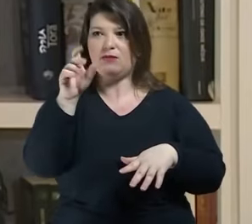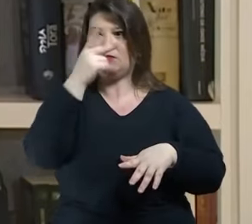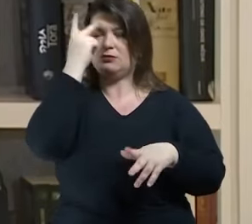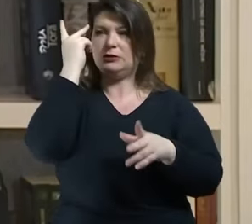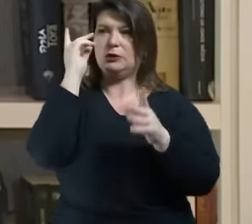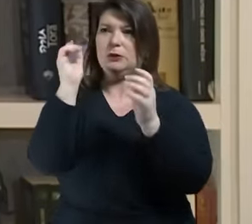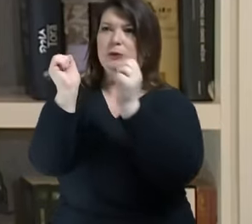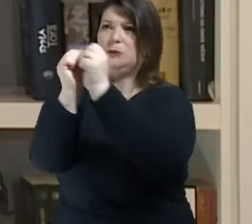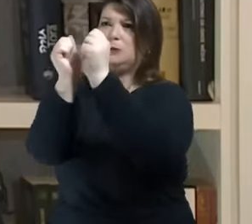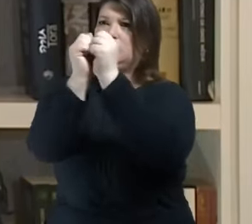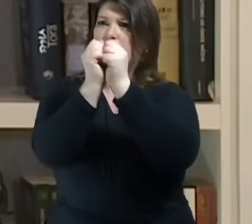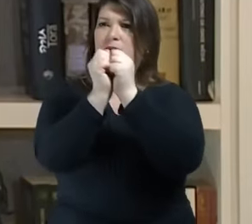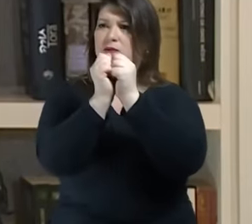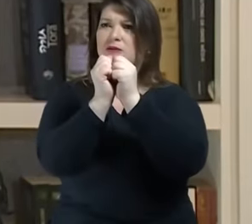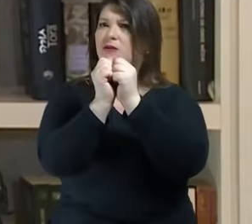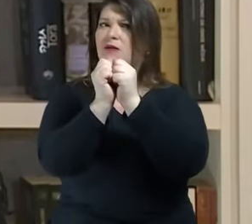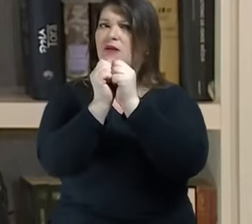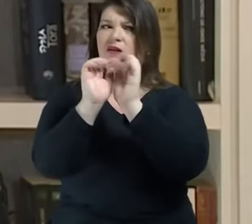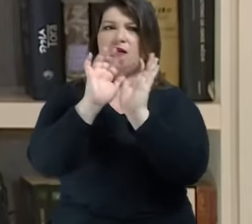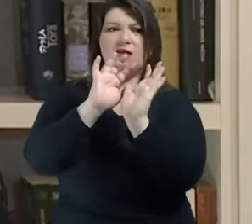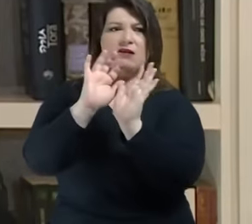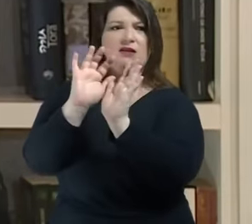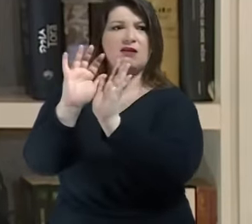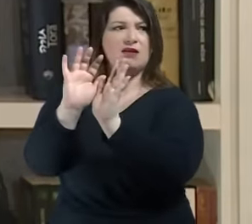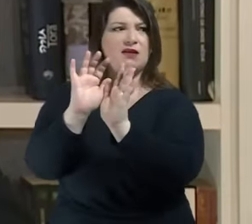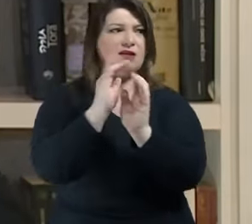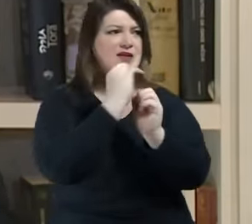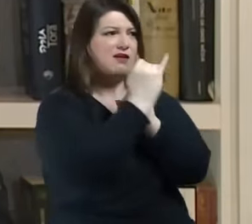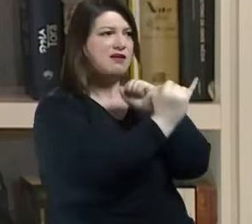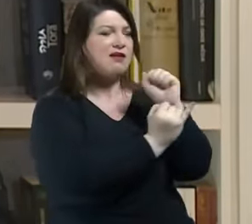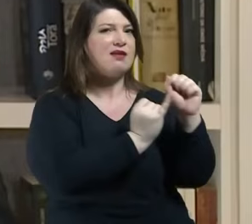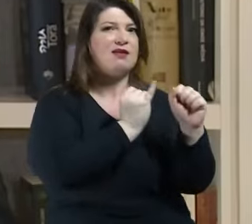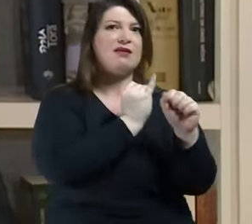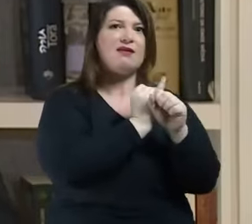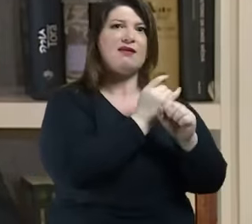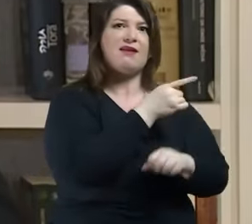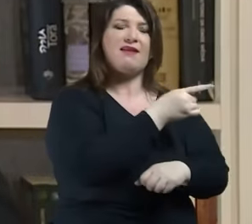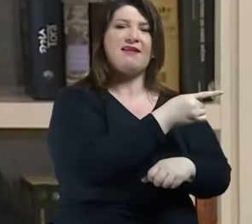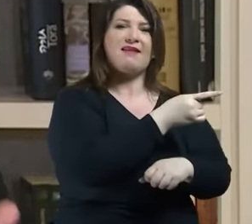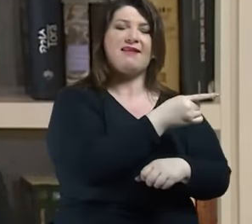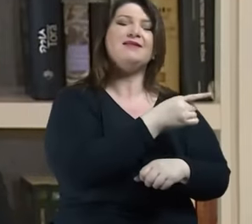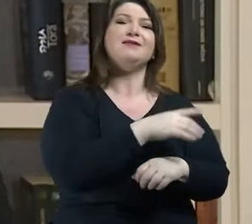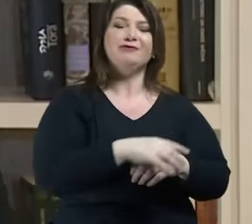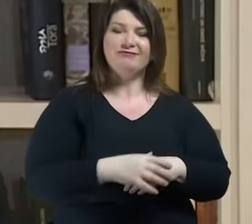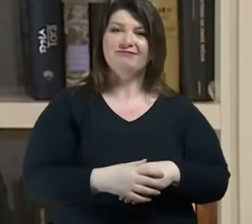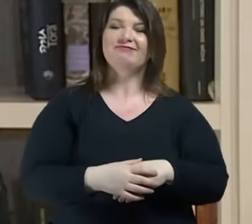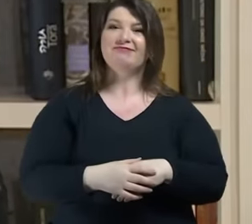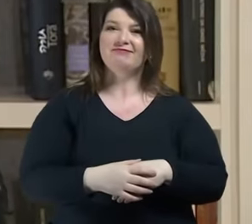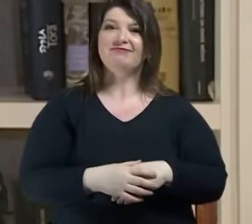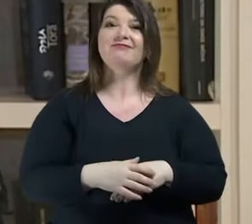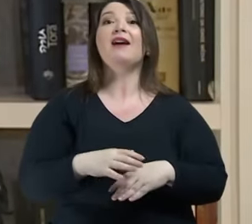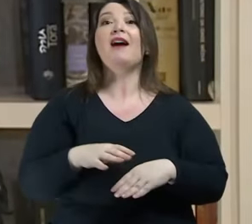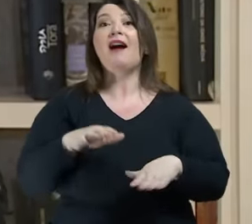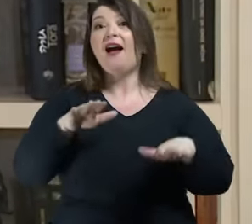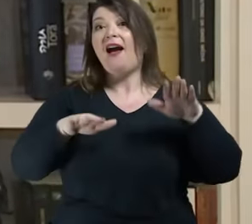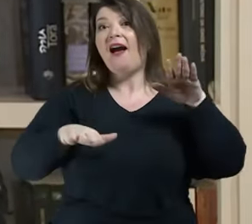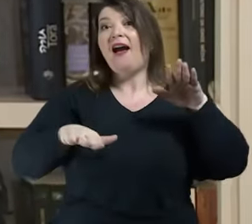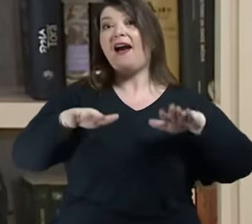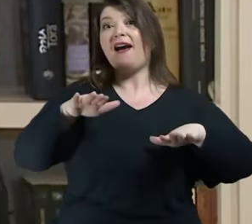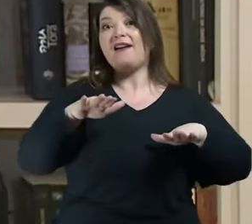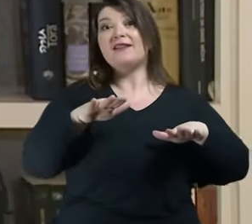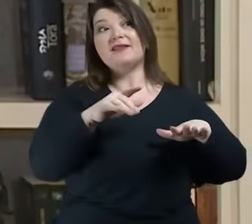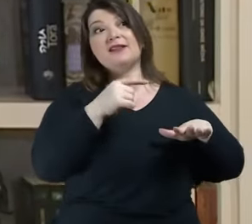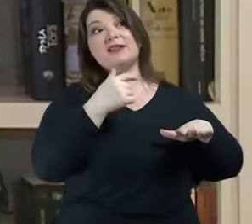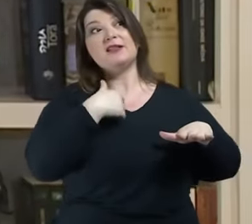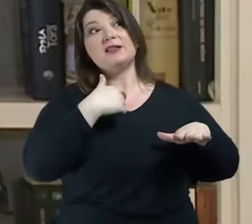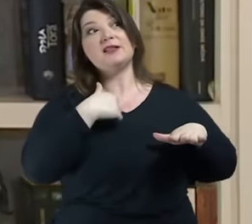imaginar e a supor que a minha grande questão diz respeito ao meu prestígio nas redes, ao